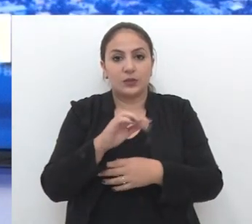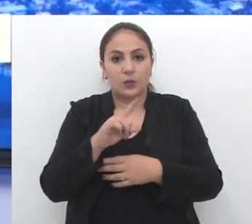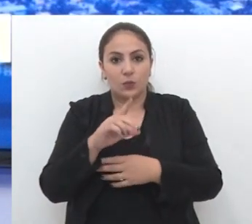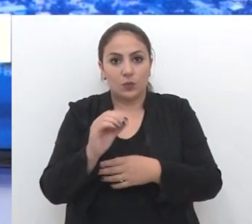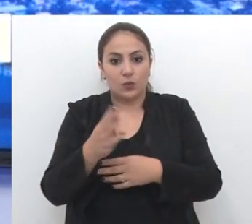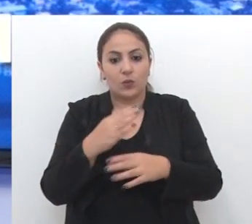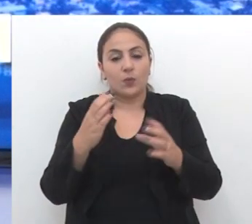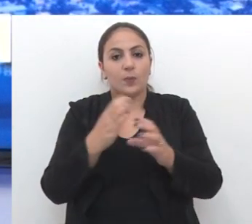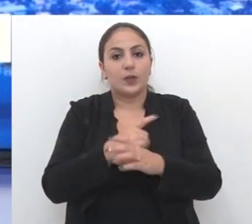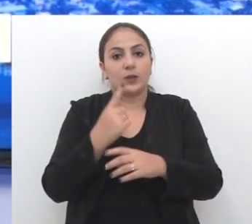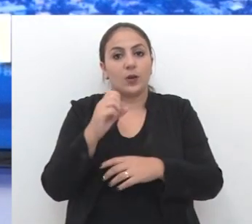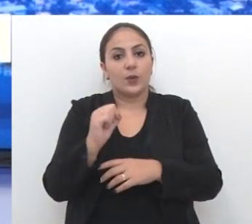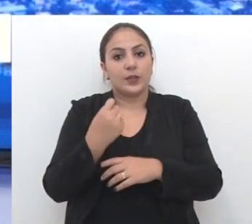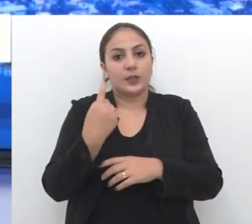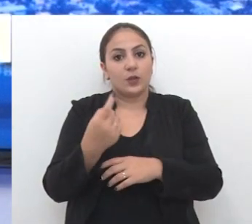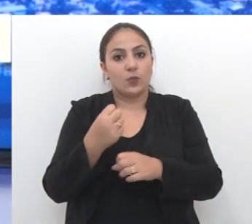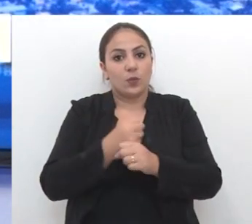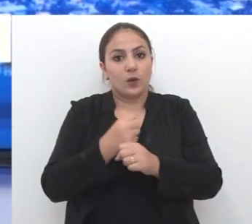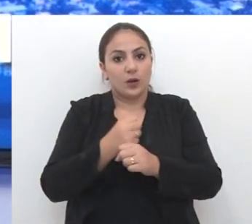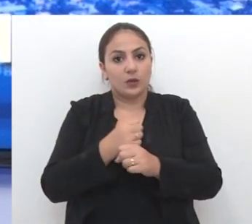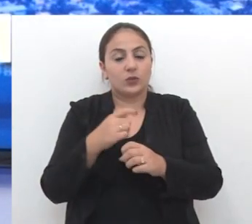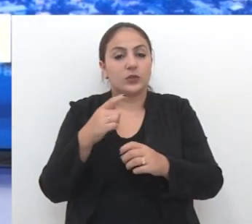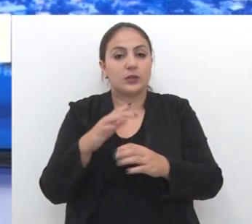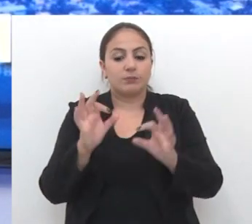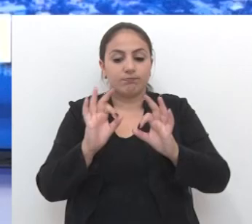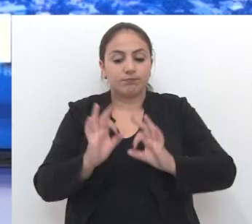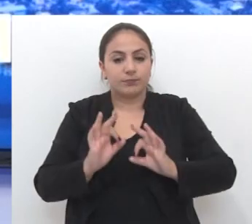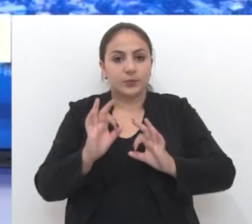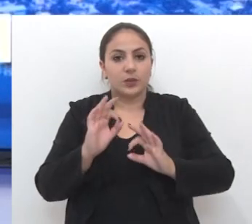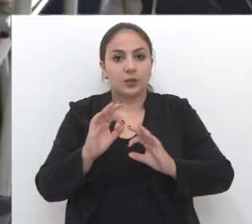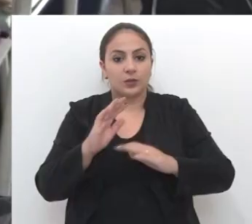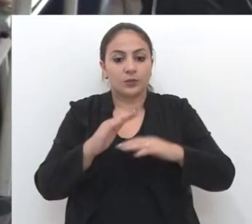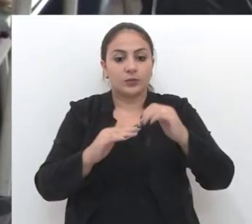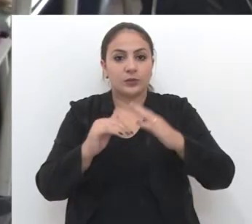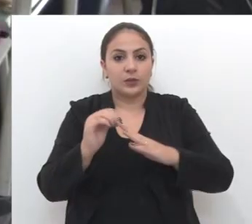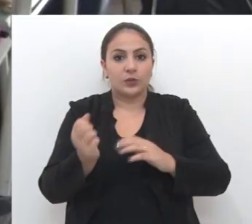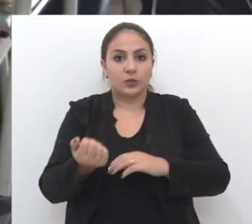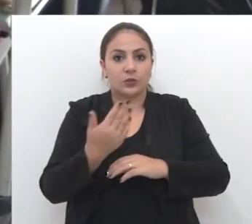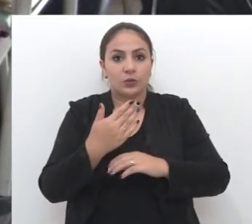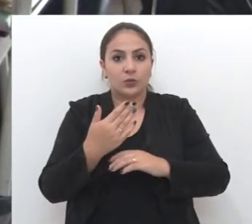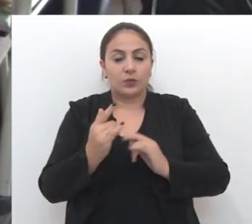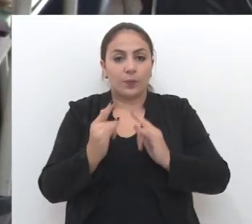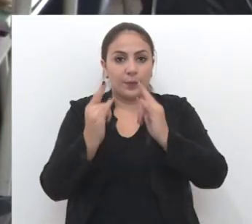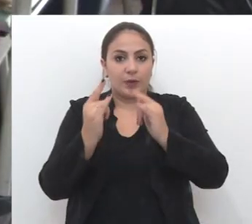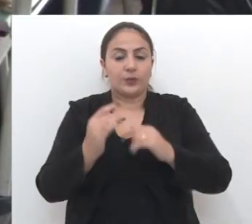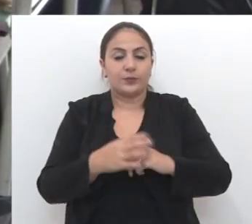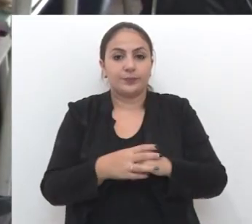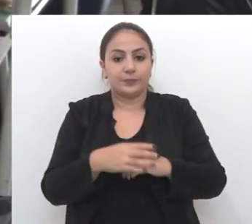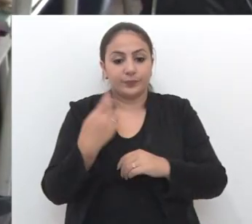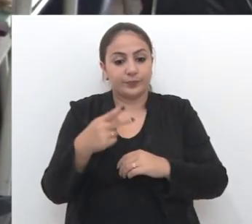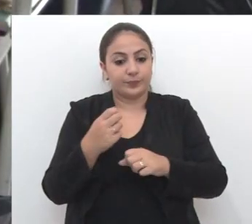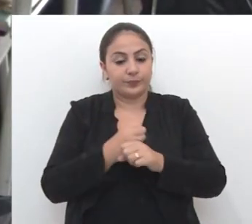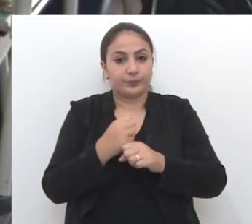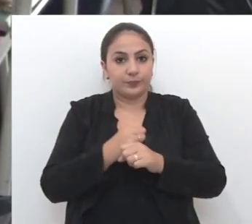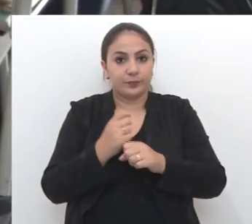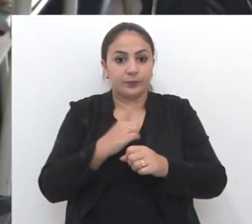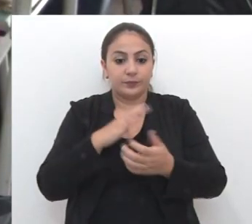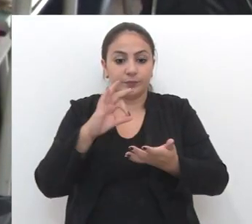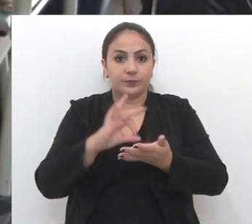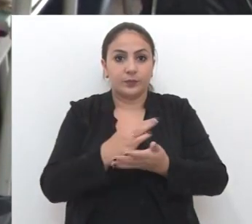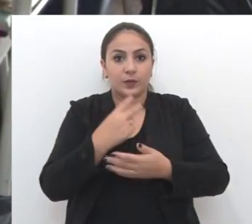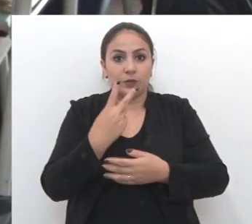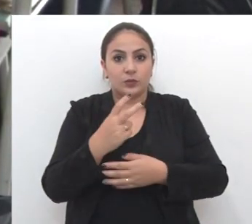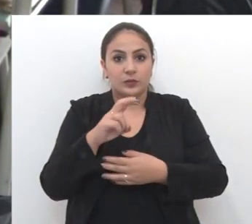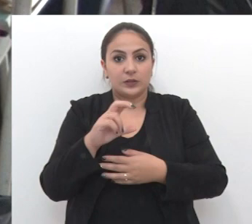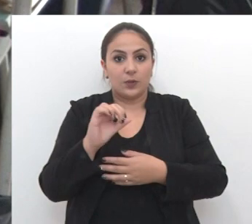completa 81 anos e planeja a construção de novo prédio. Para este ano letivo, estão inscritos 250